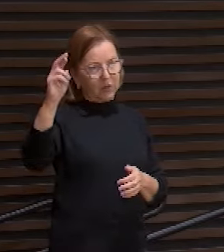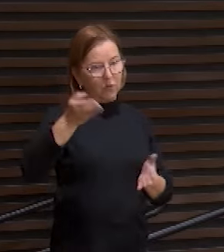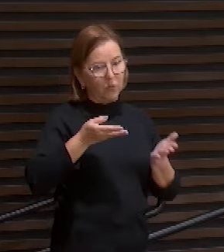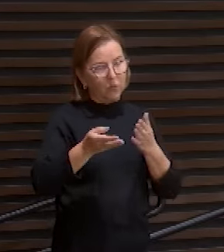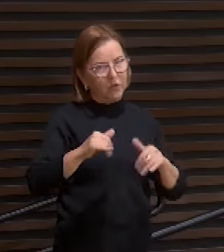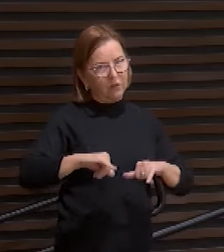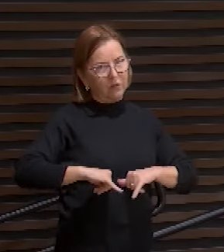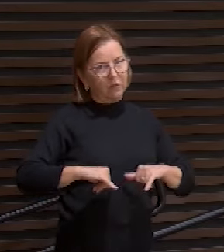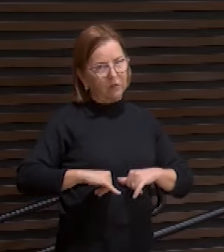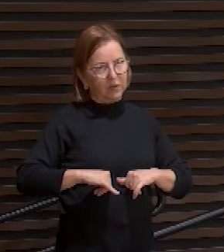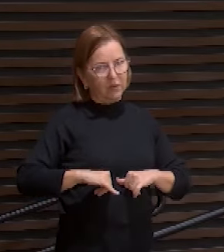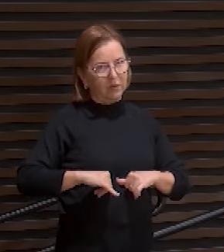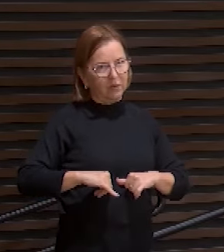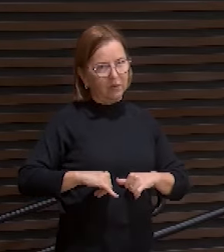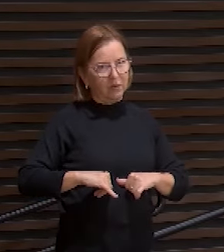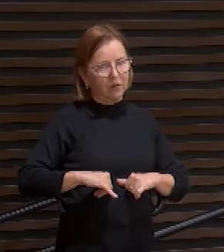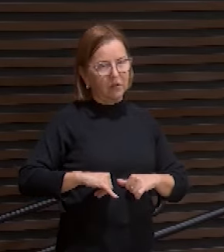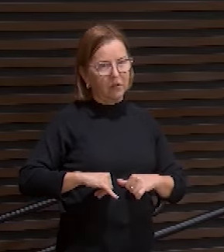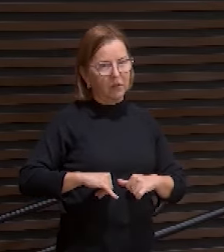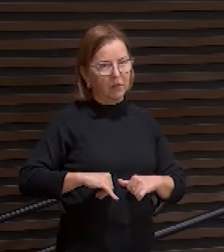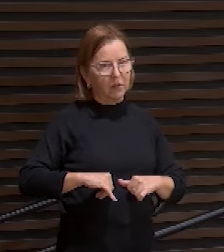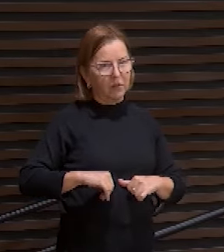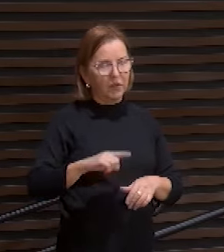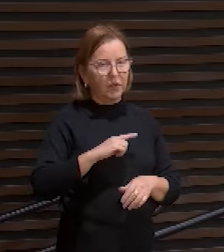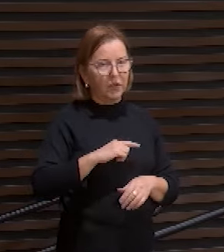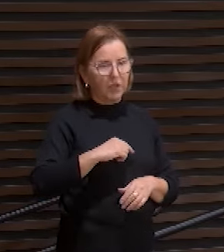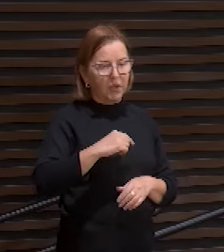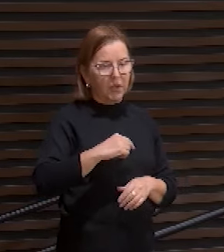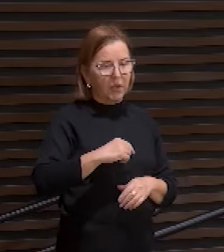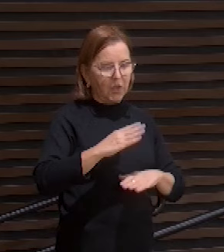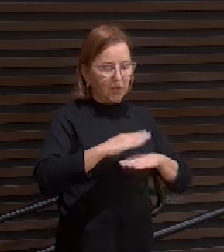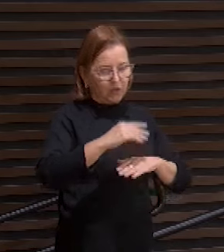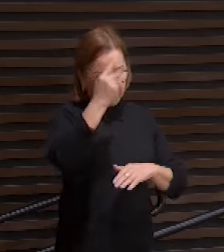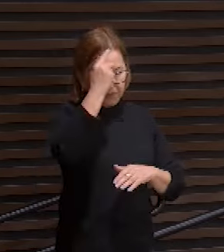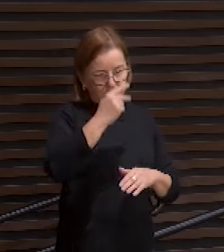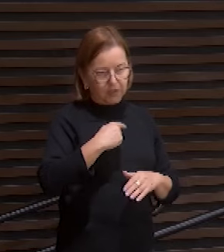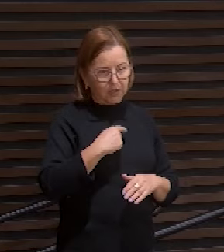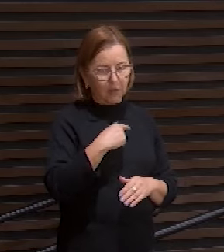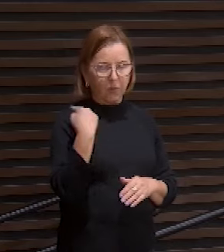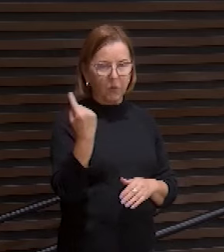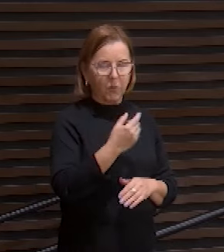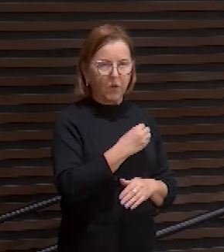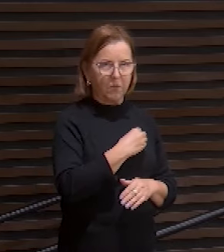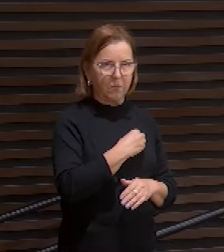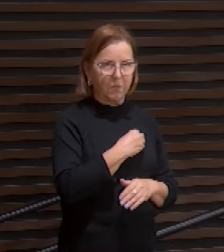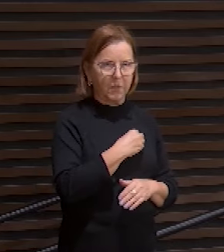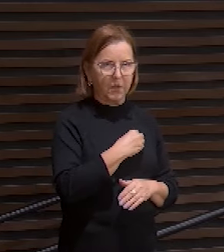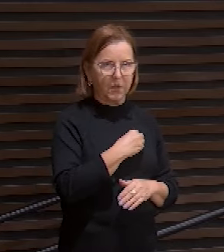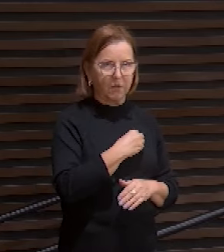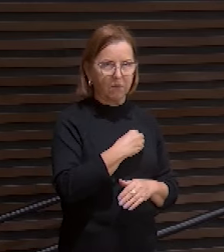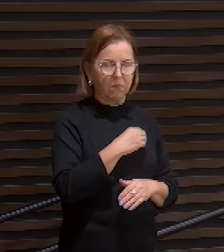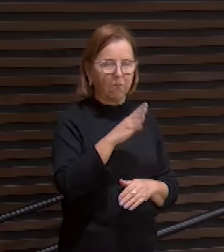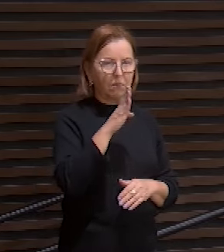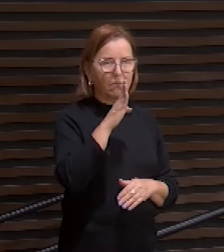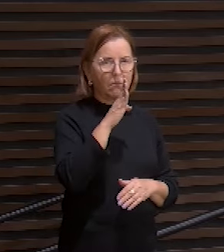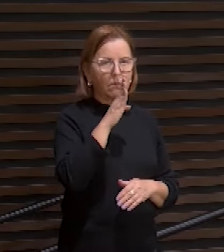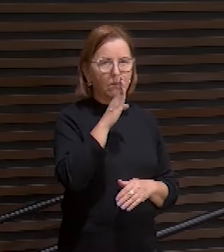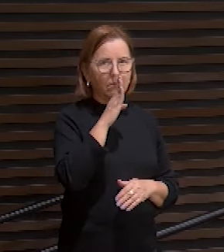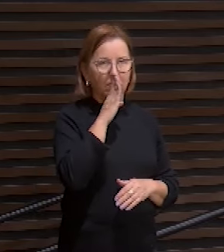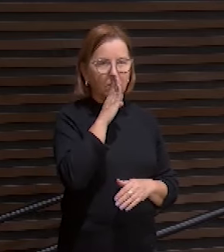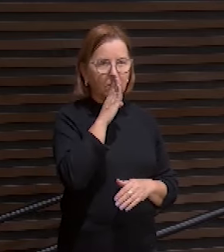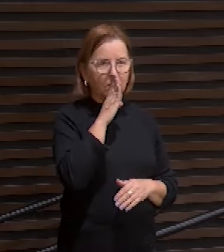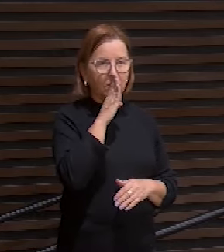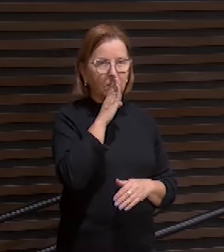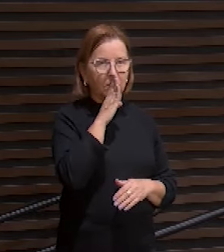sofredor tinha sobre si o pecado de nós ele não abriu a